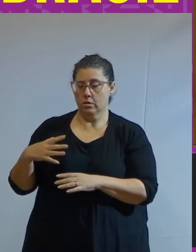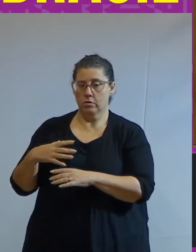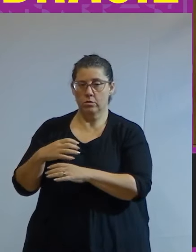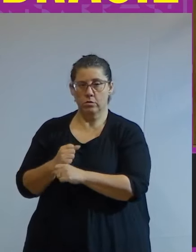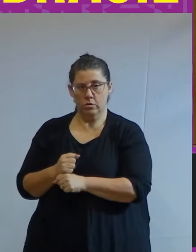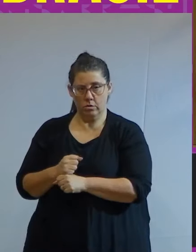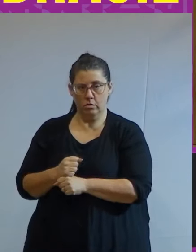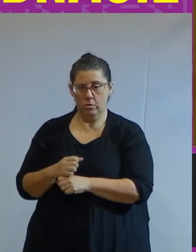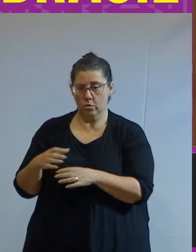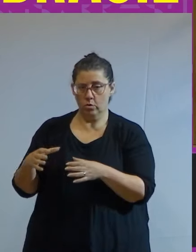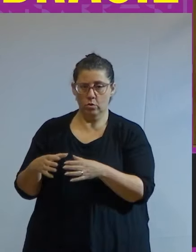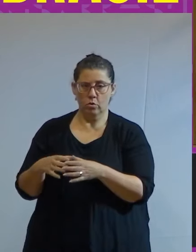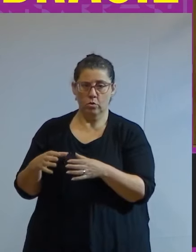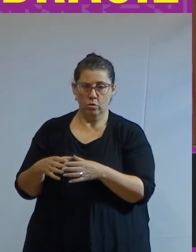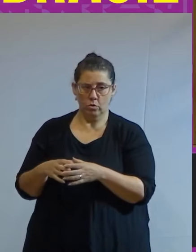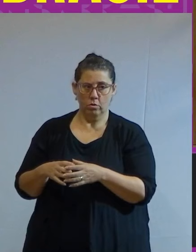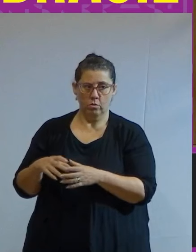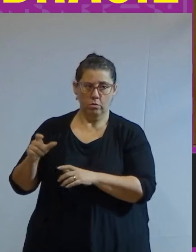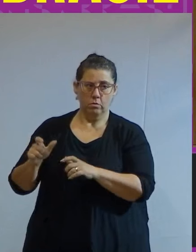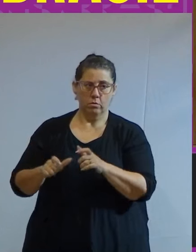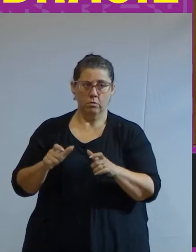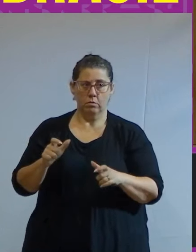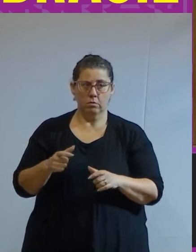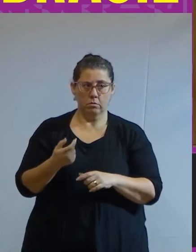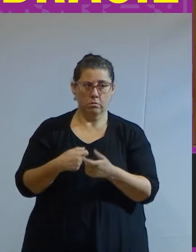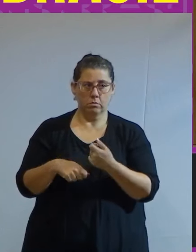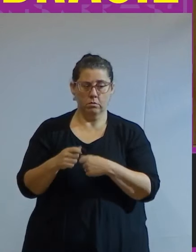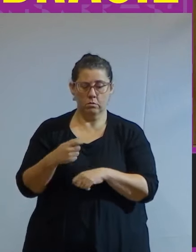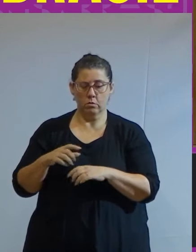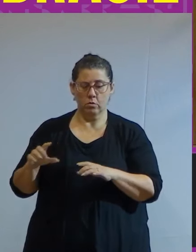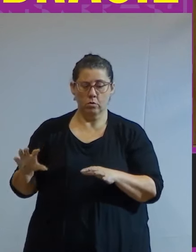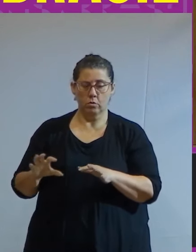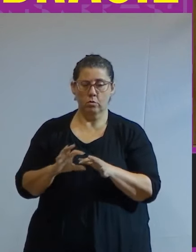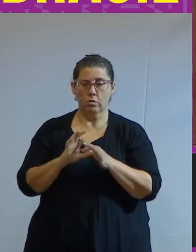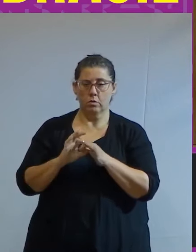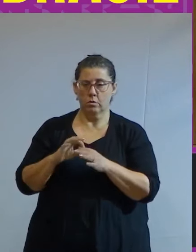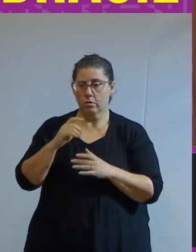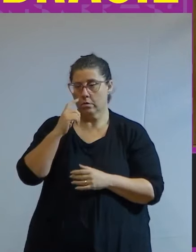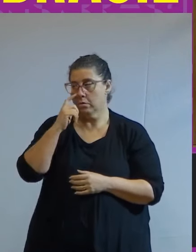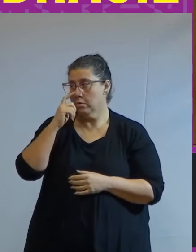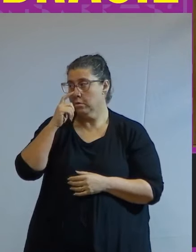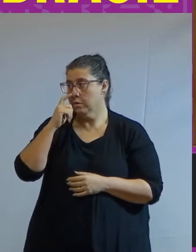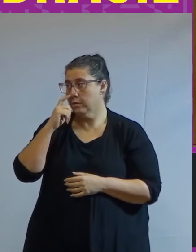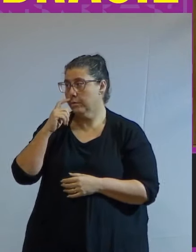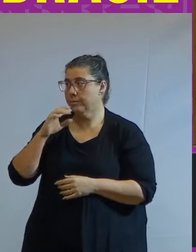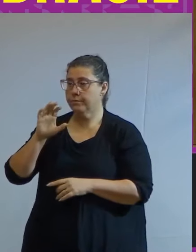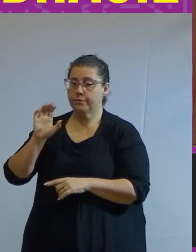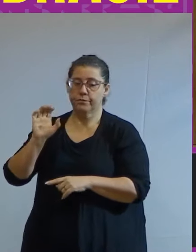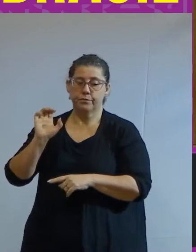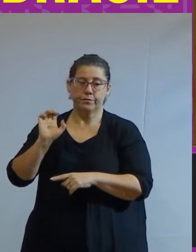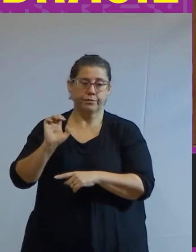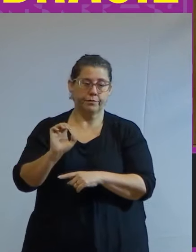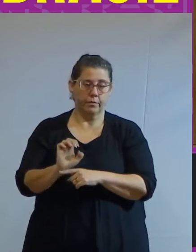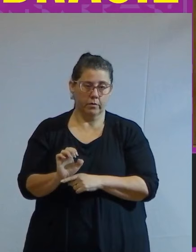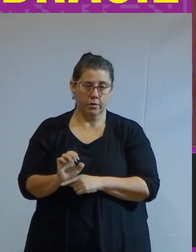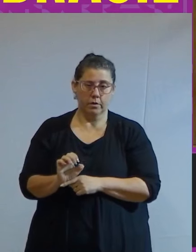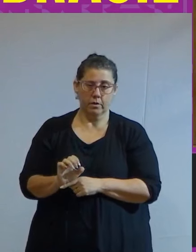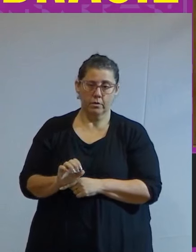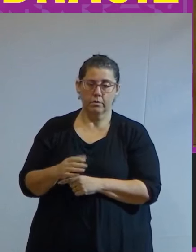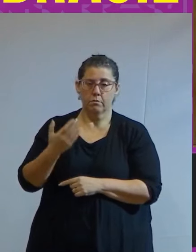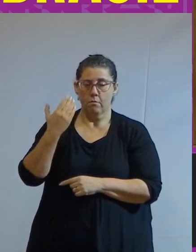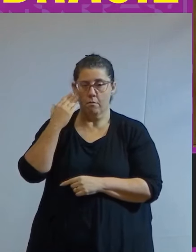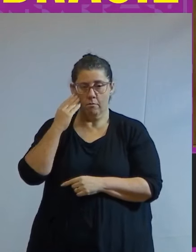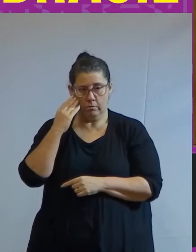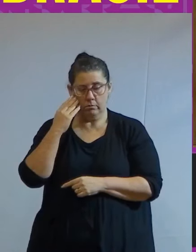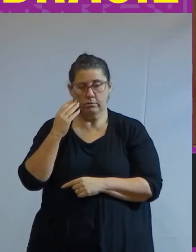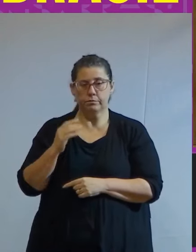do conjunto dos proprietários de mercadoria unidos pelas trocas o Estado encarna assim um